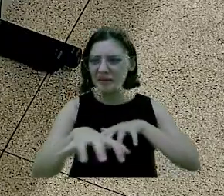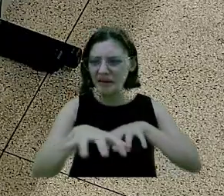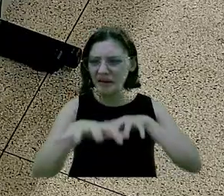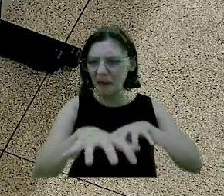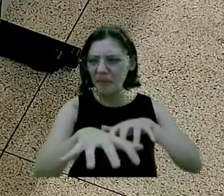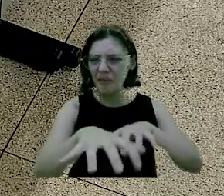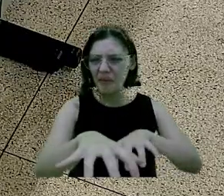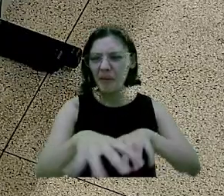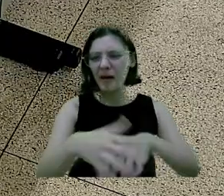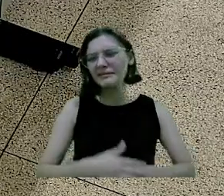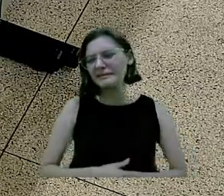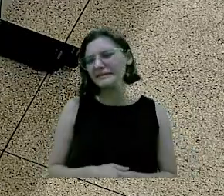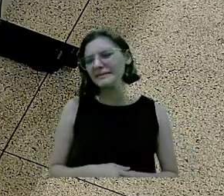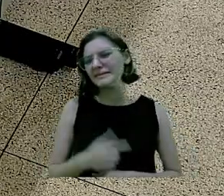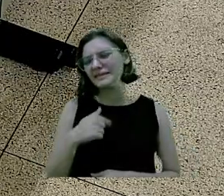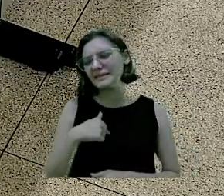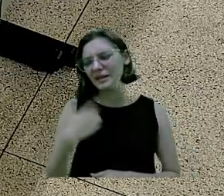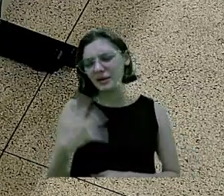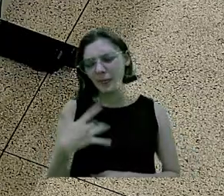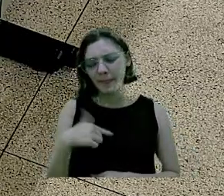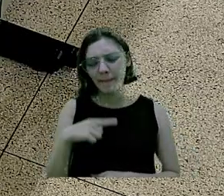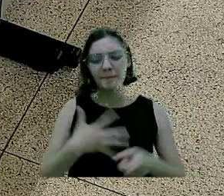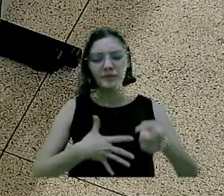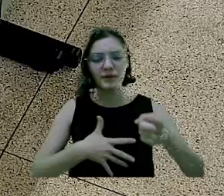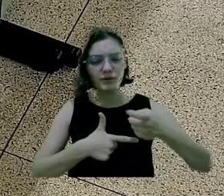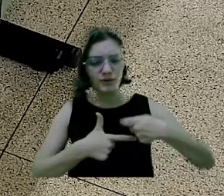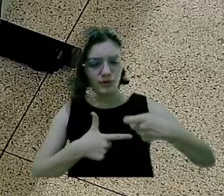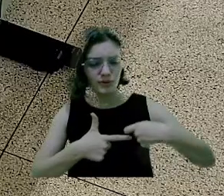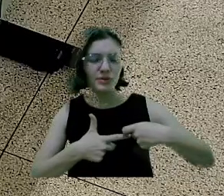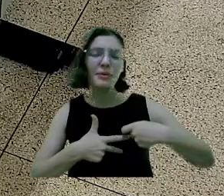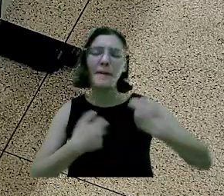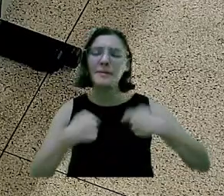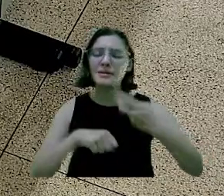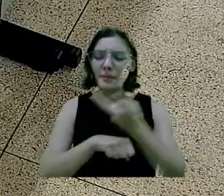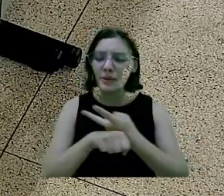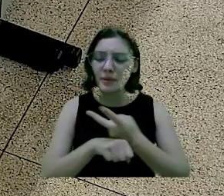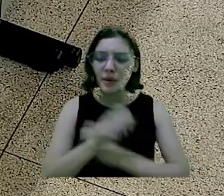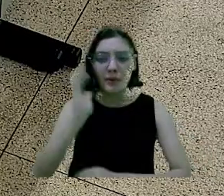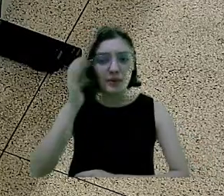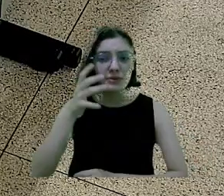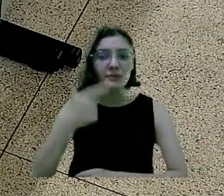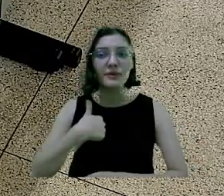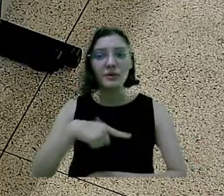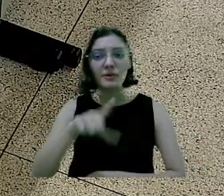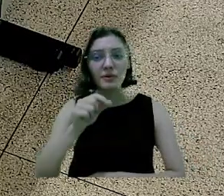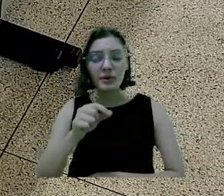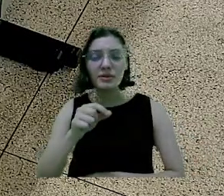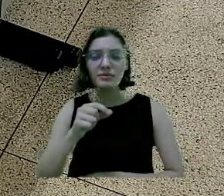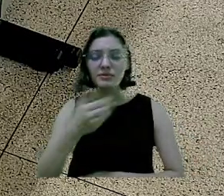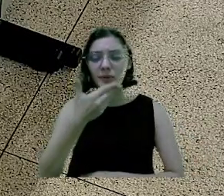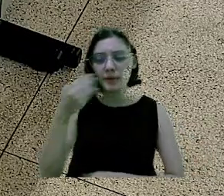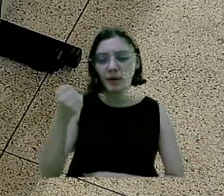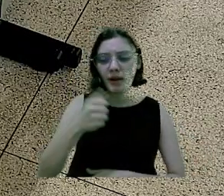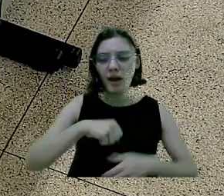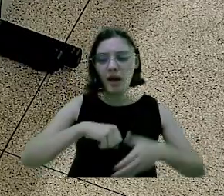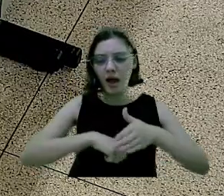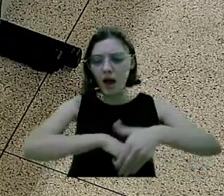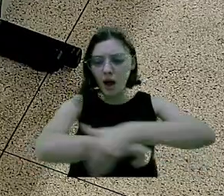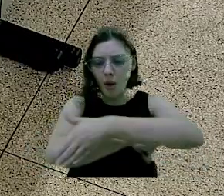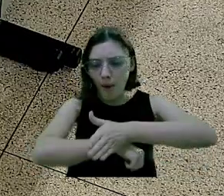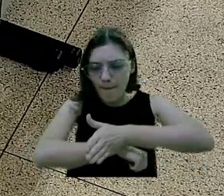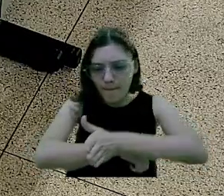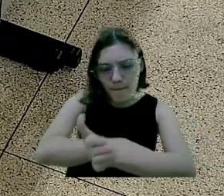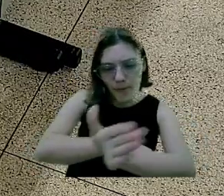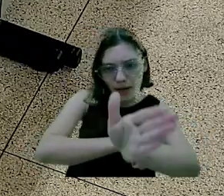O trânsito ali, o nosso executivo tem que tentar dar uma solução, a gente já deixou até a opção de abrir para cima, e